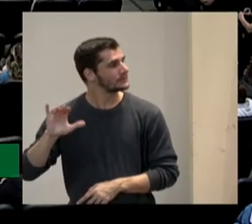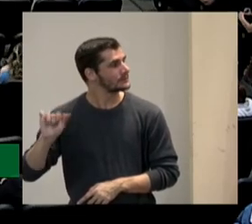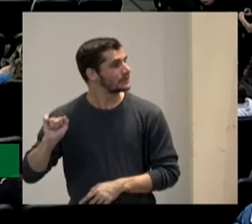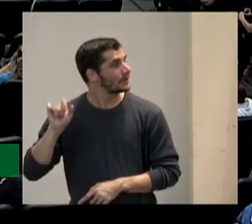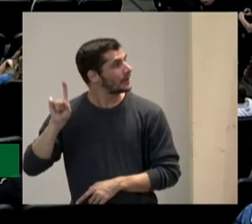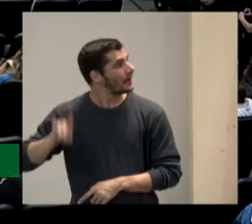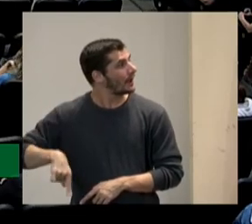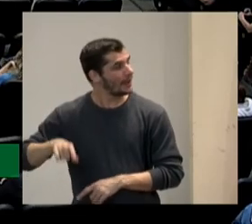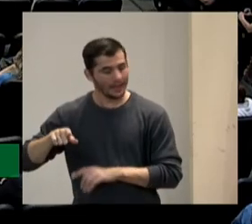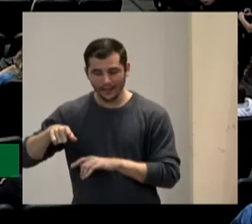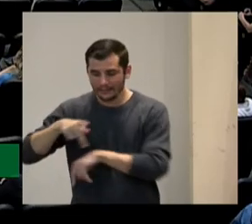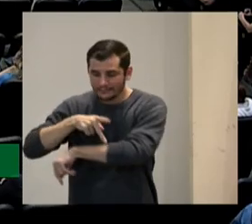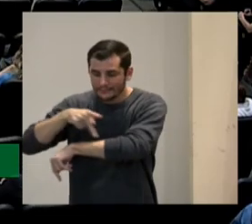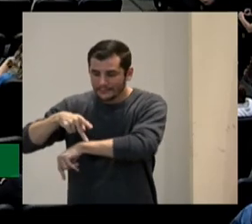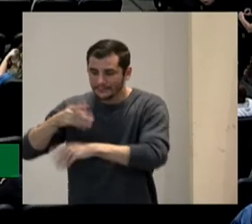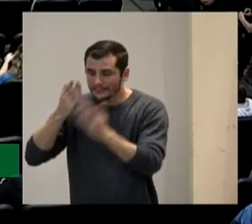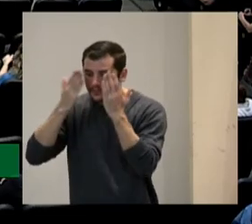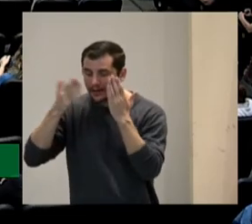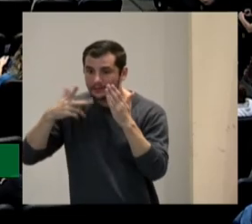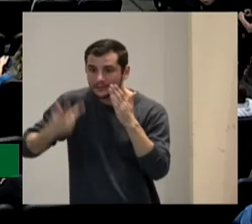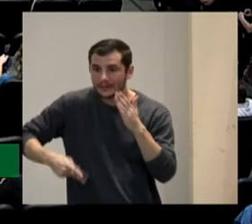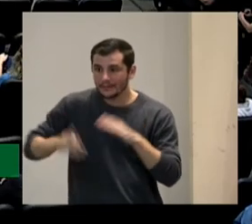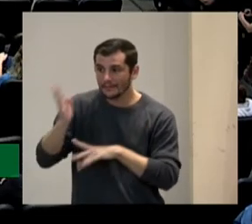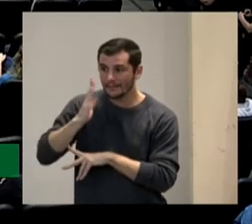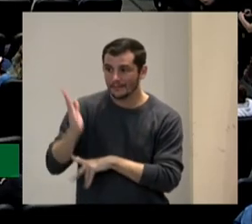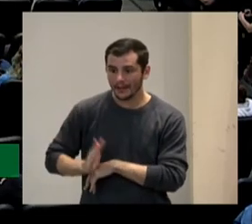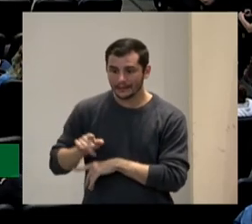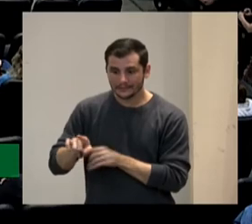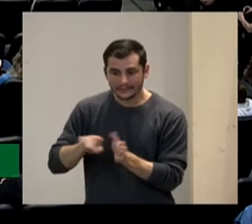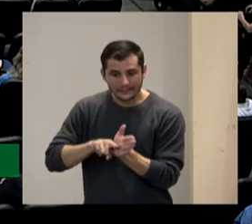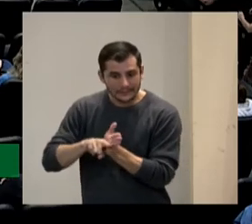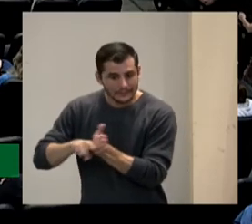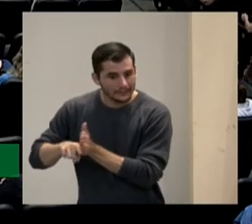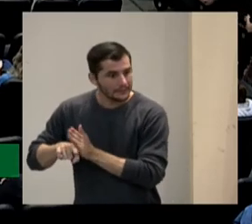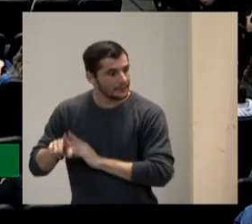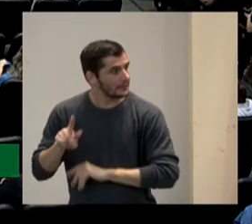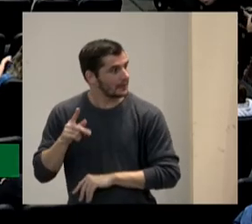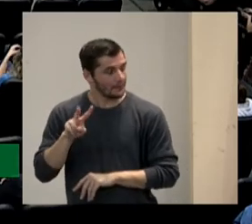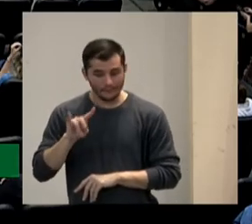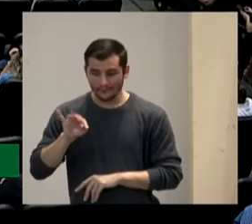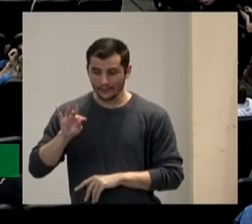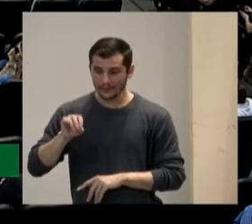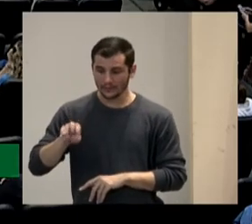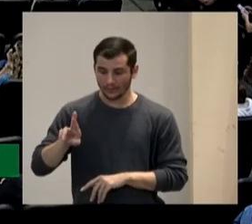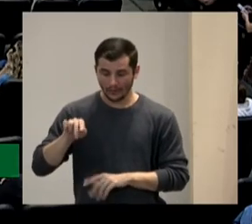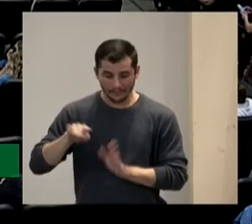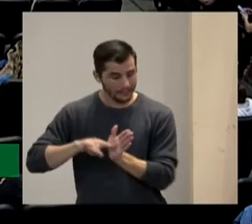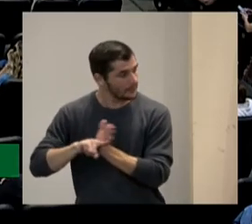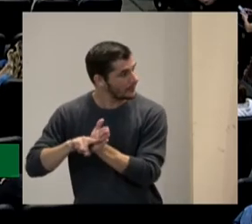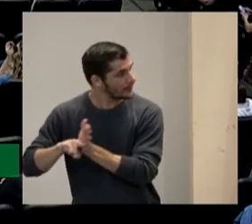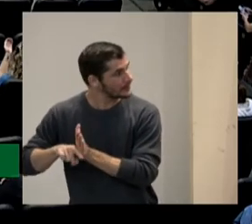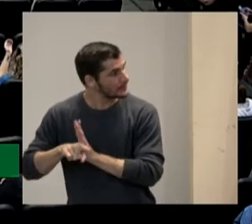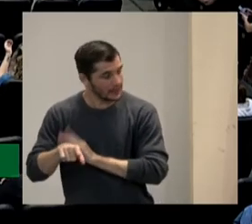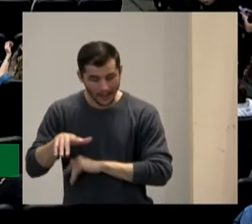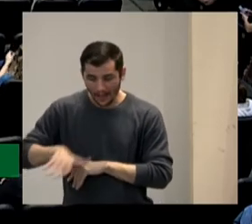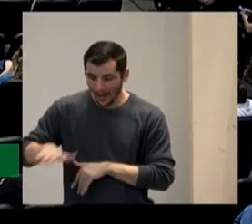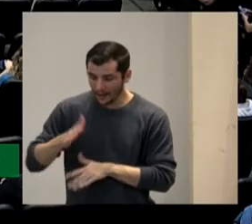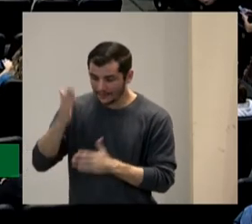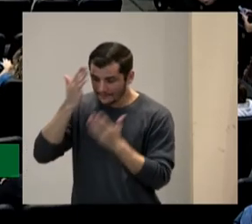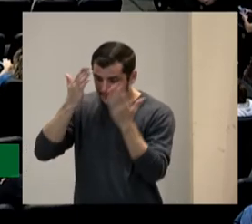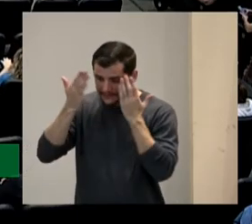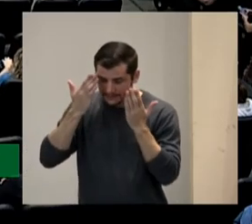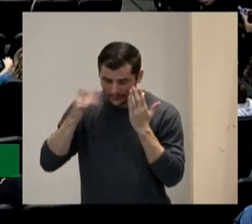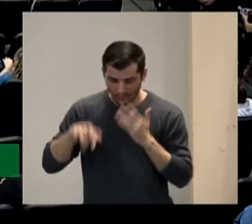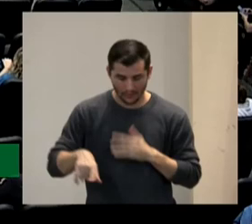emoções e influências nas aprendizagens Víctor da Fonseca revista brasileira de psicologia e